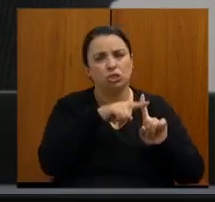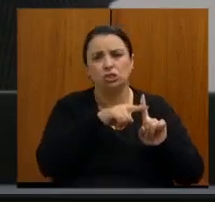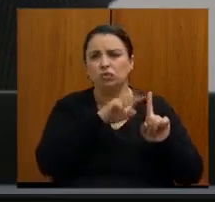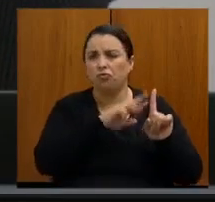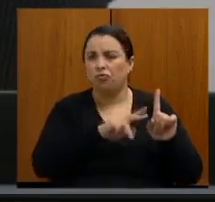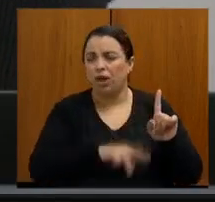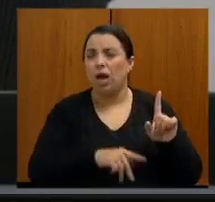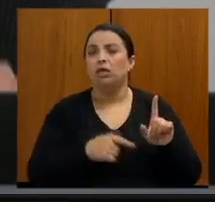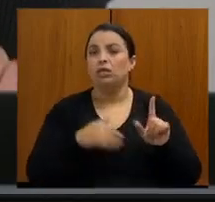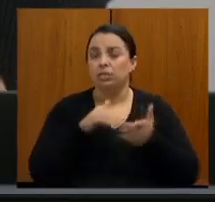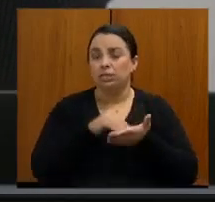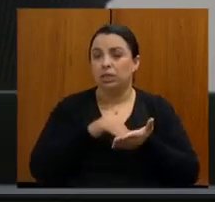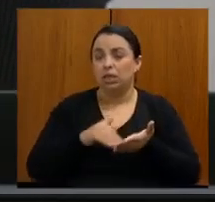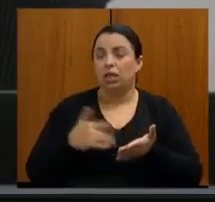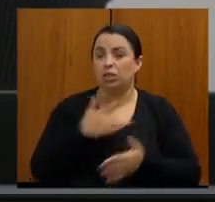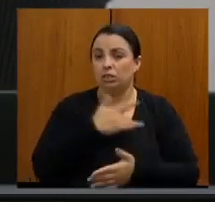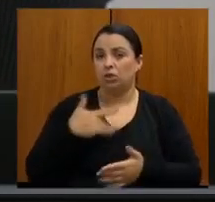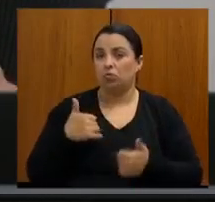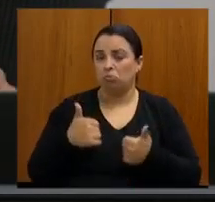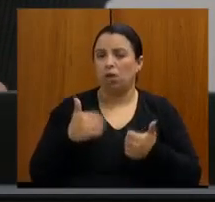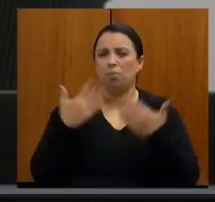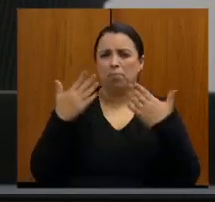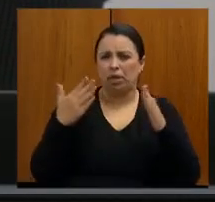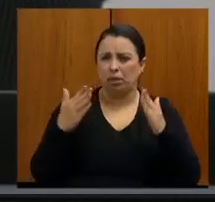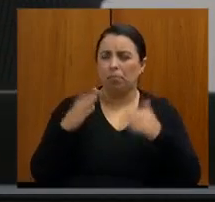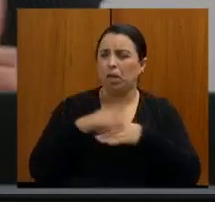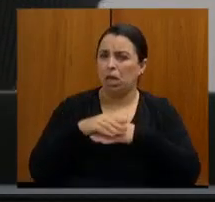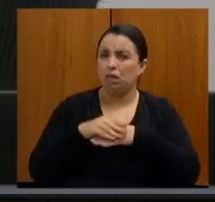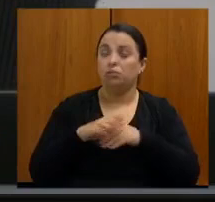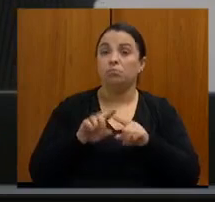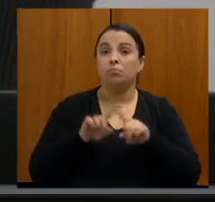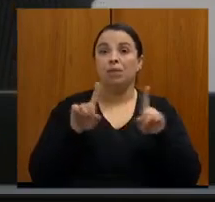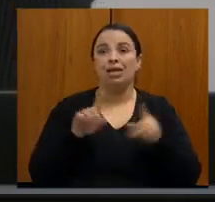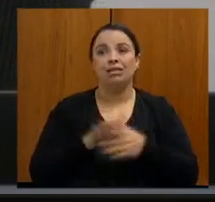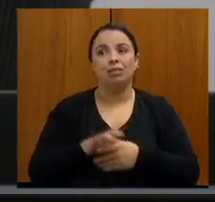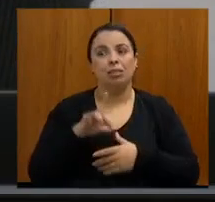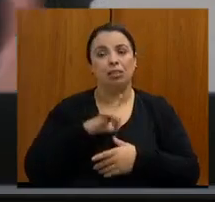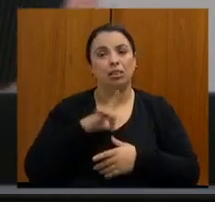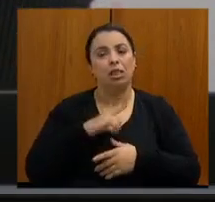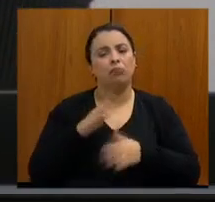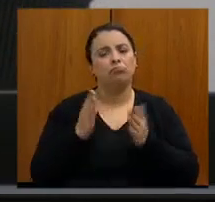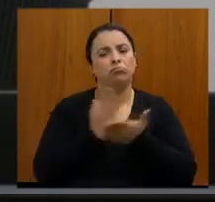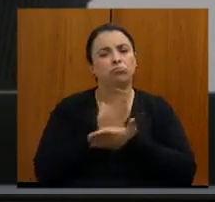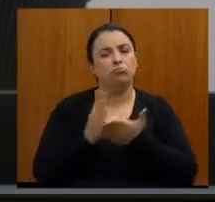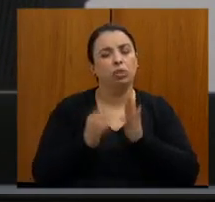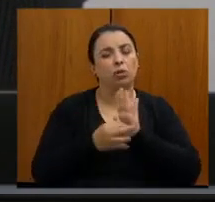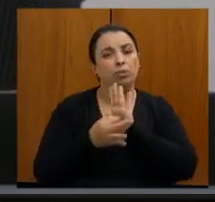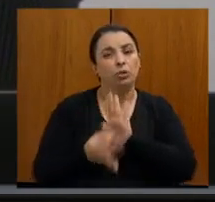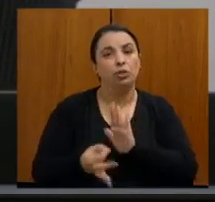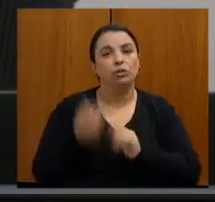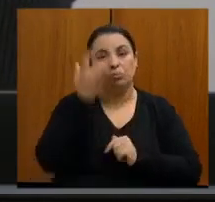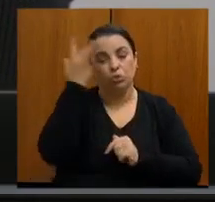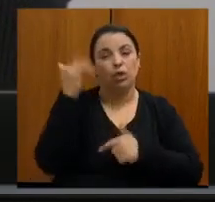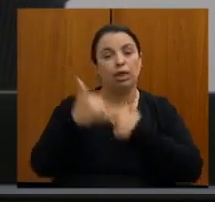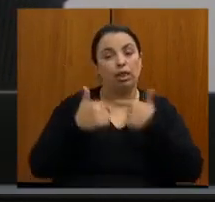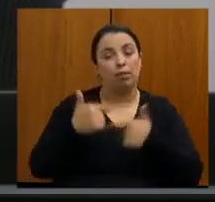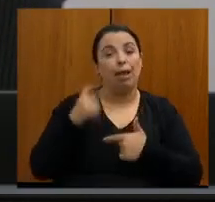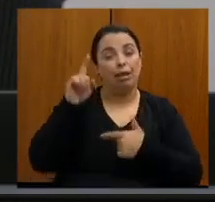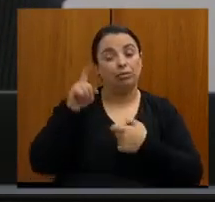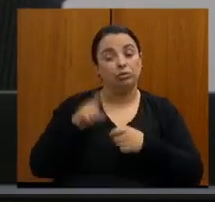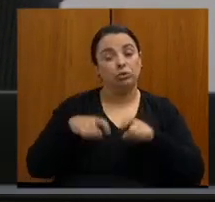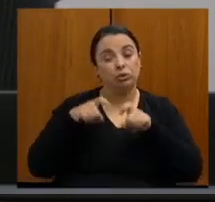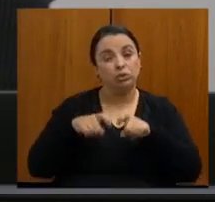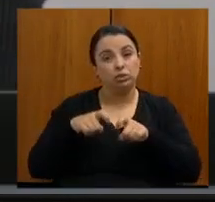Saúde está realmente de parabéns. Mas eu acho que acatar algumas sugestões de quem está no dia a dia lá no interior é